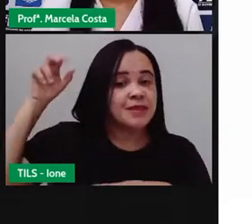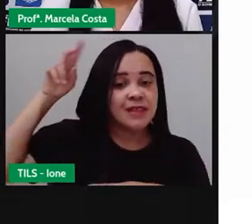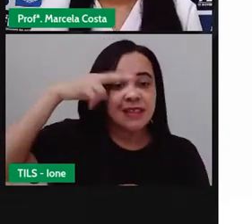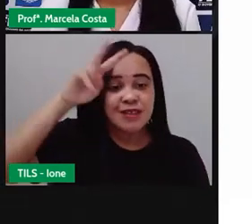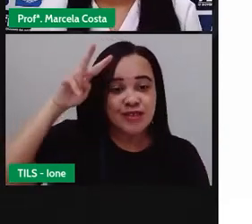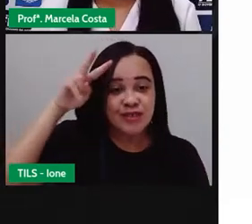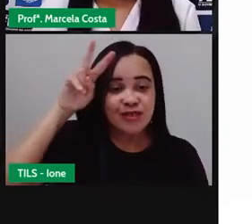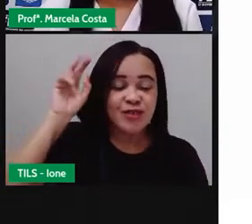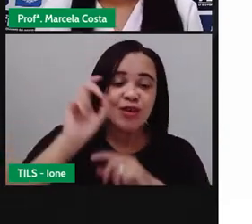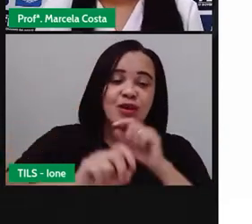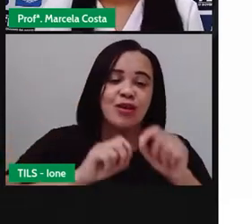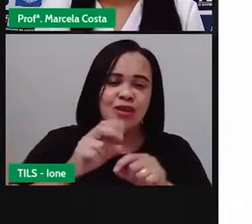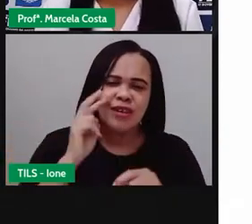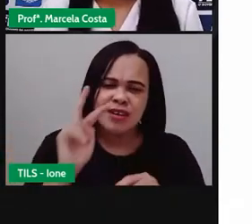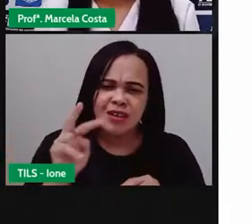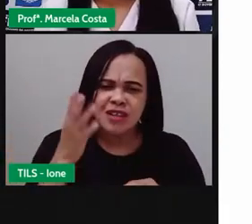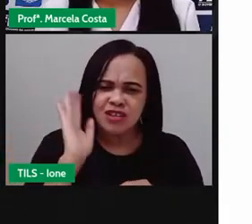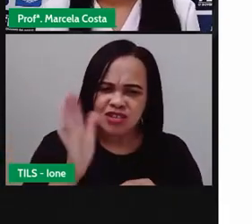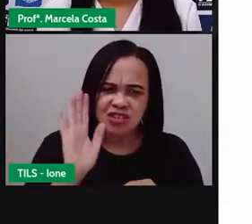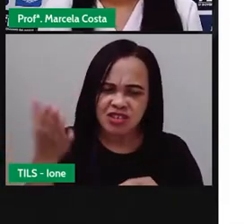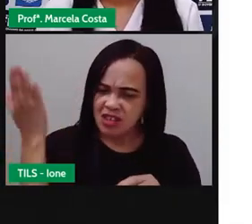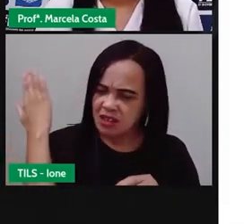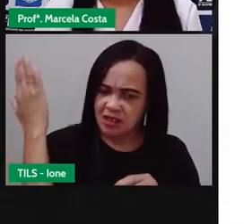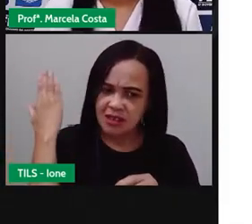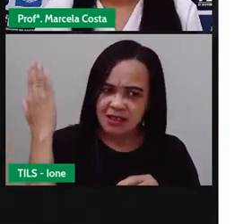Você já ouviu essa história antes?